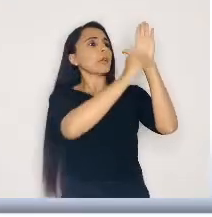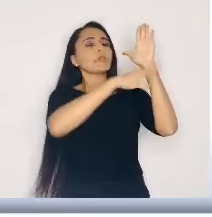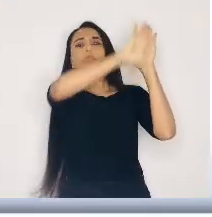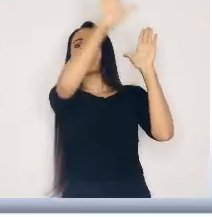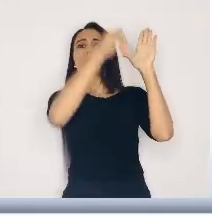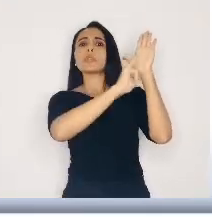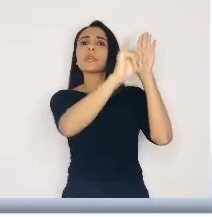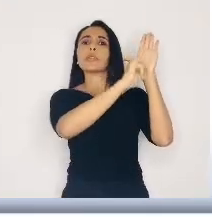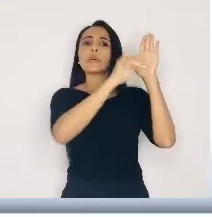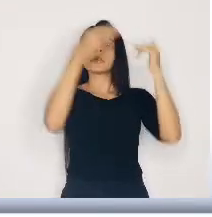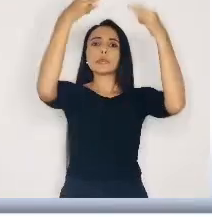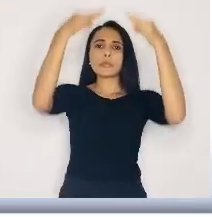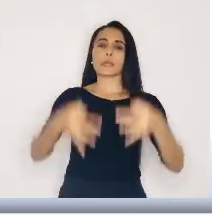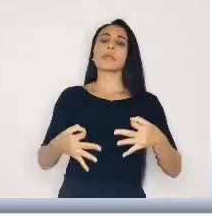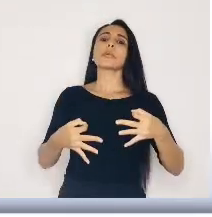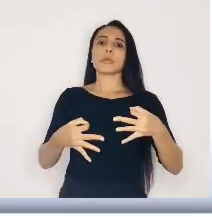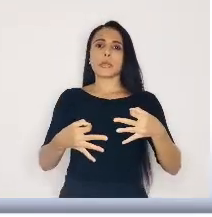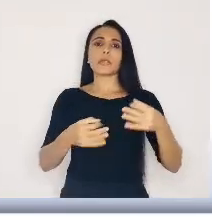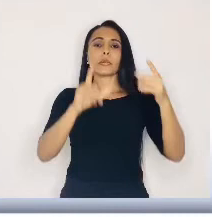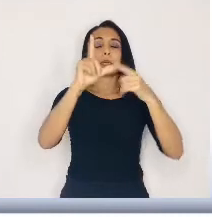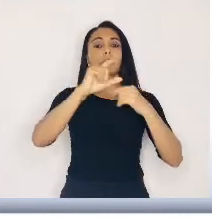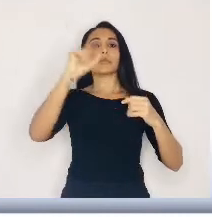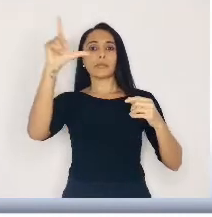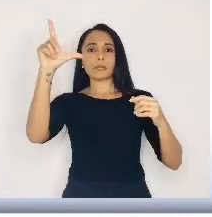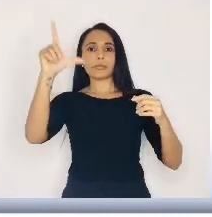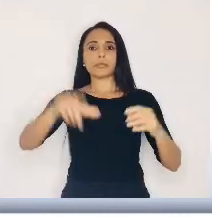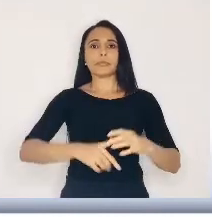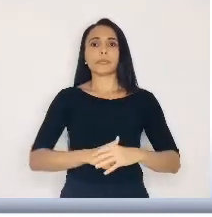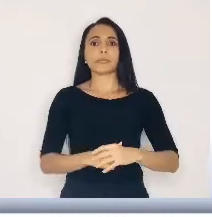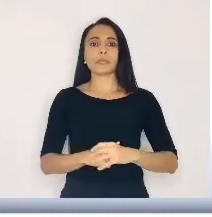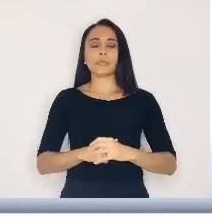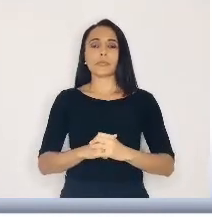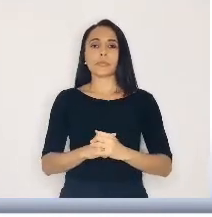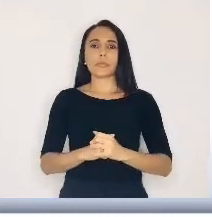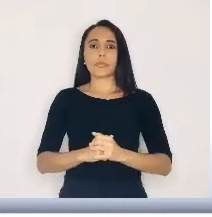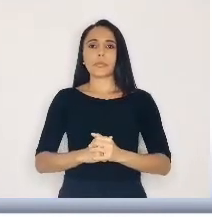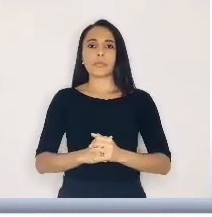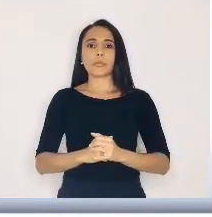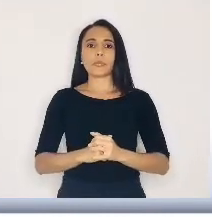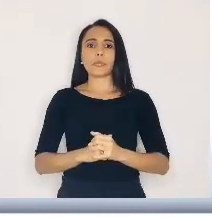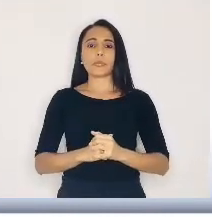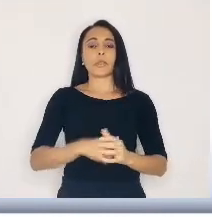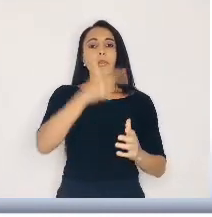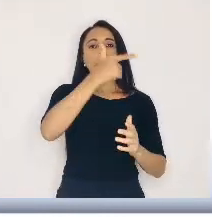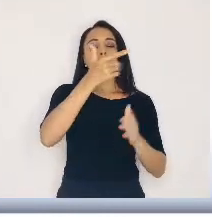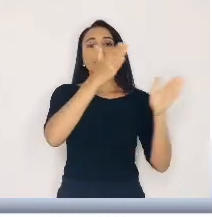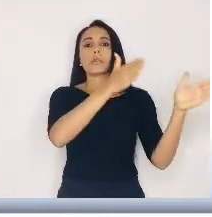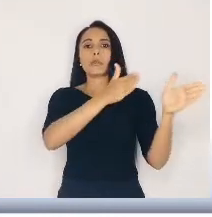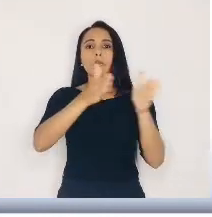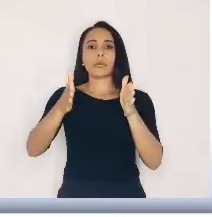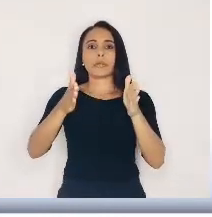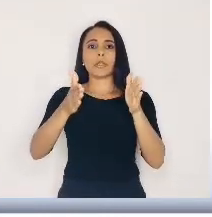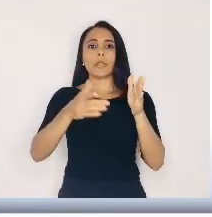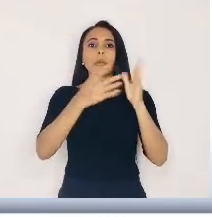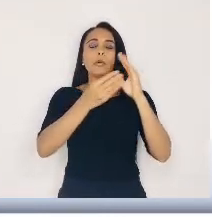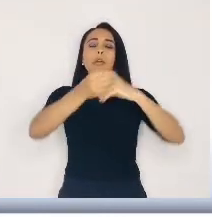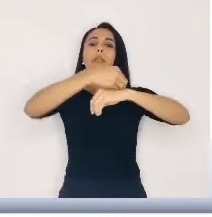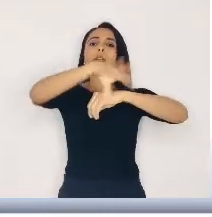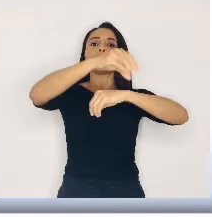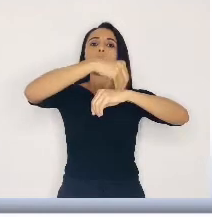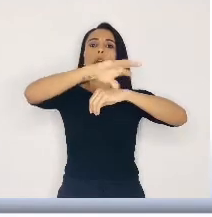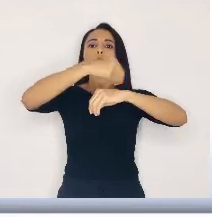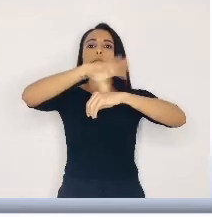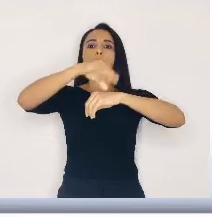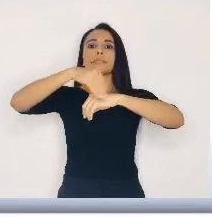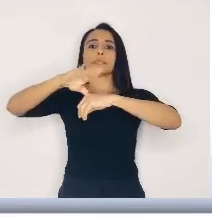informações corretamente, com letra maiúscula. No segundo passo, é hora de enviar os documentos.